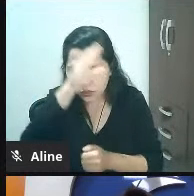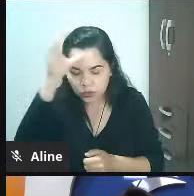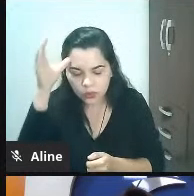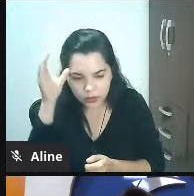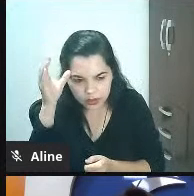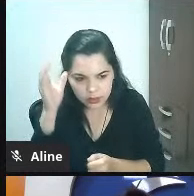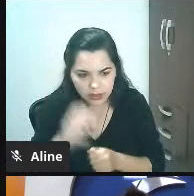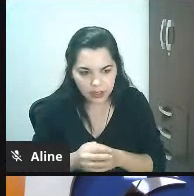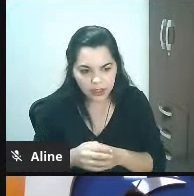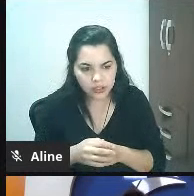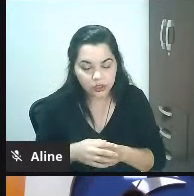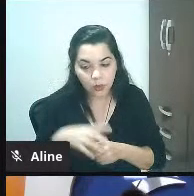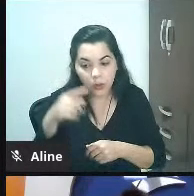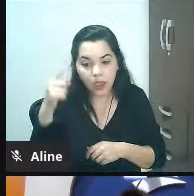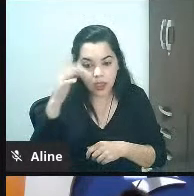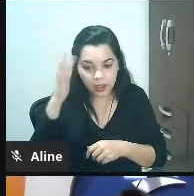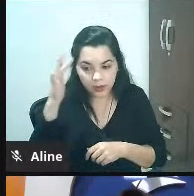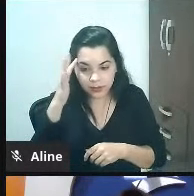na minha vitrine